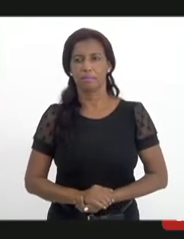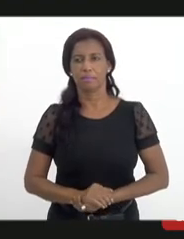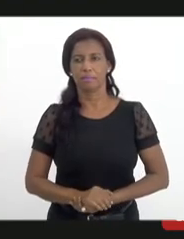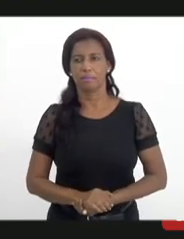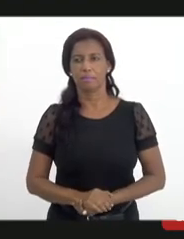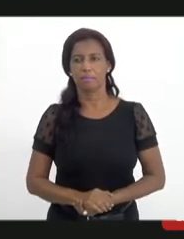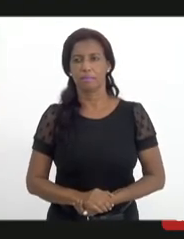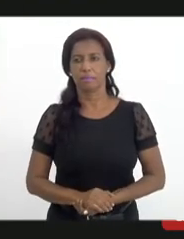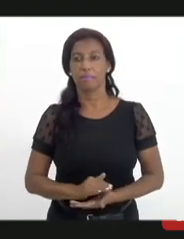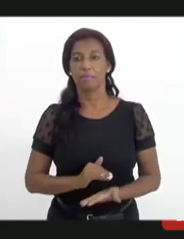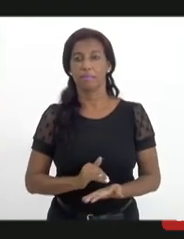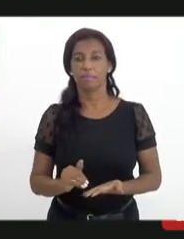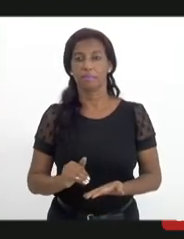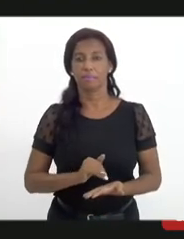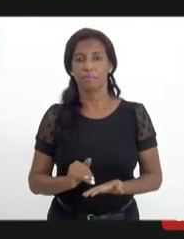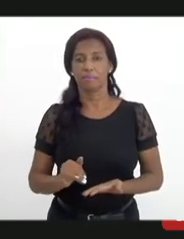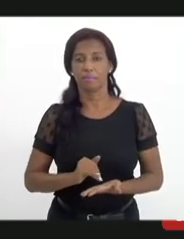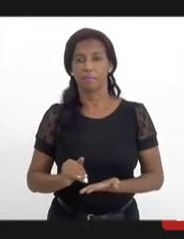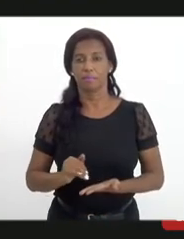Senhor secretário.